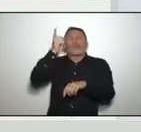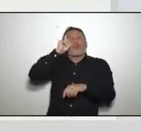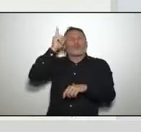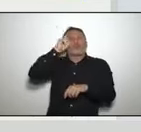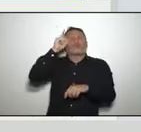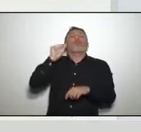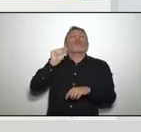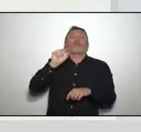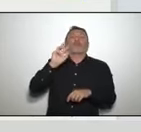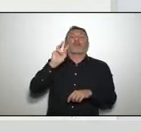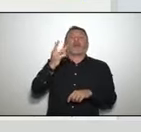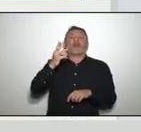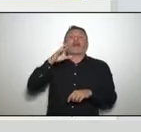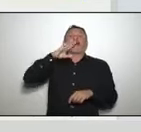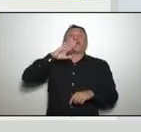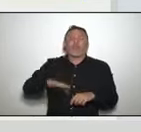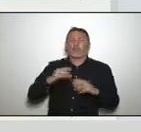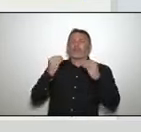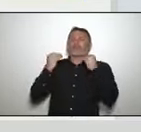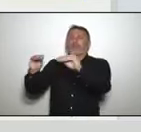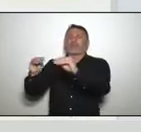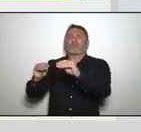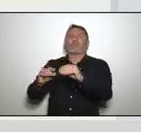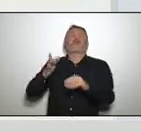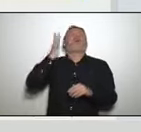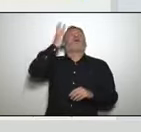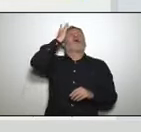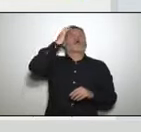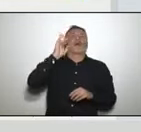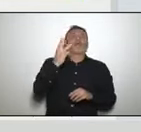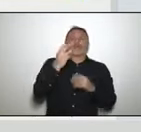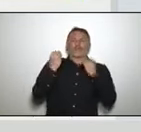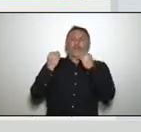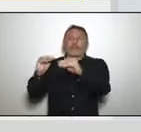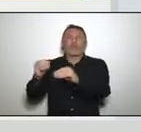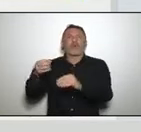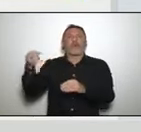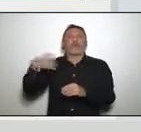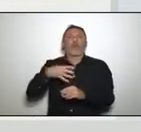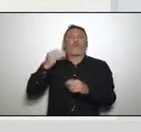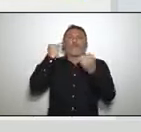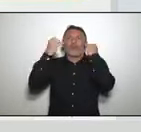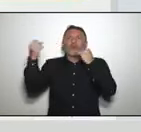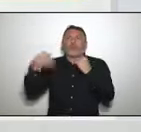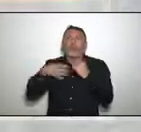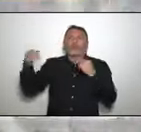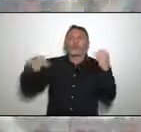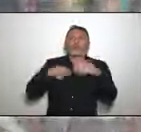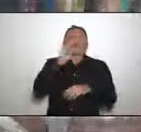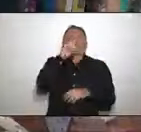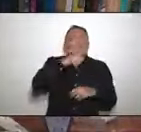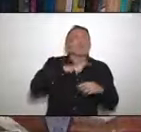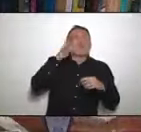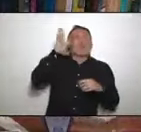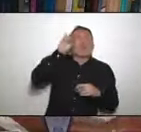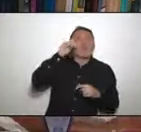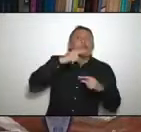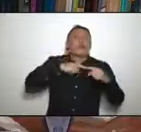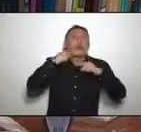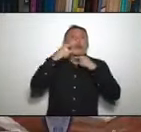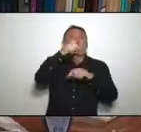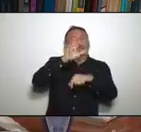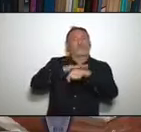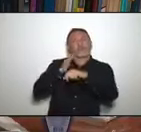às três horas da tarde, é só você ir no painel COVID e buscar essas informações. Então, o Estado,